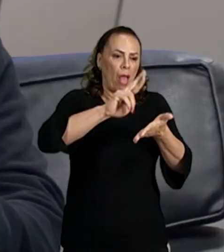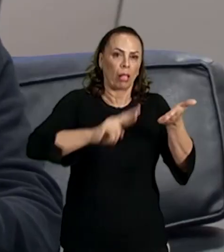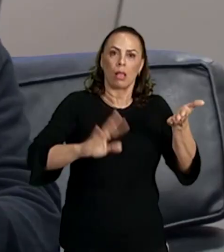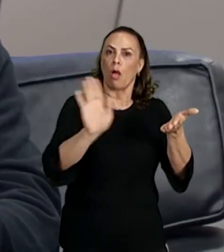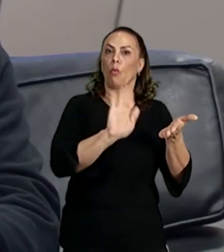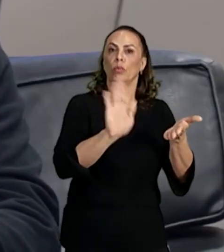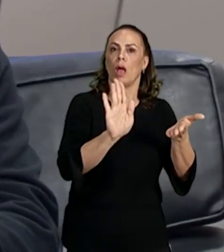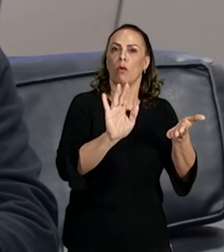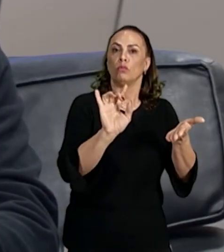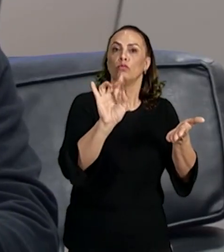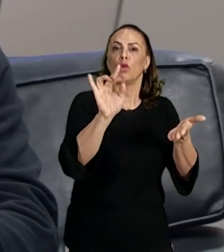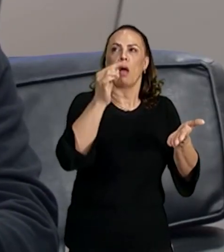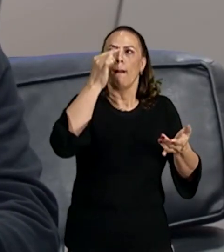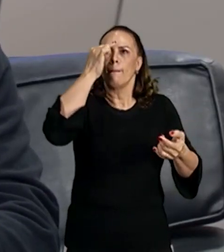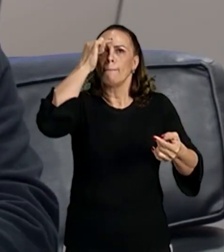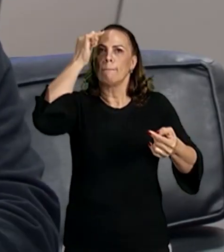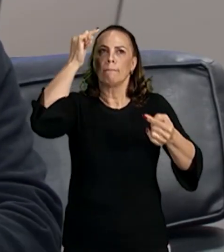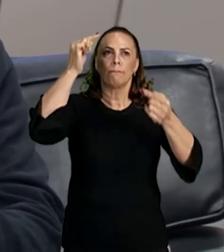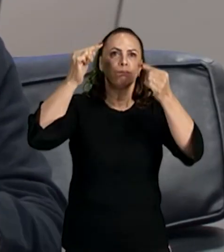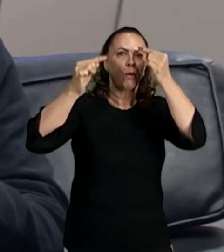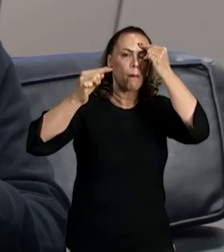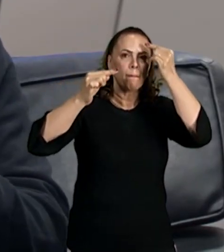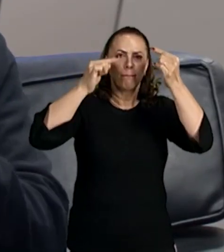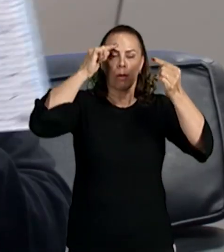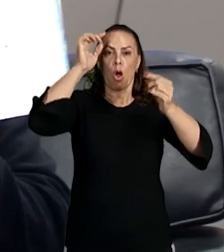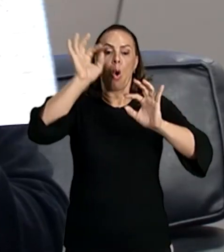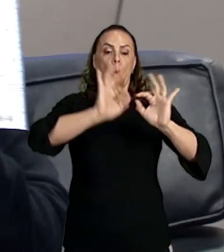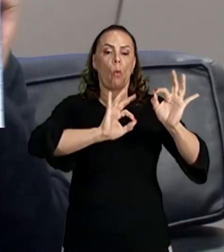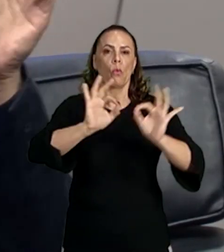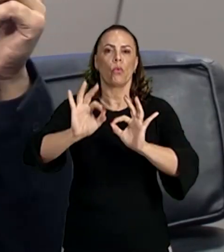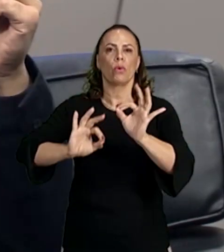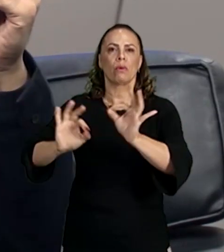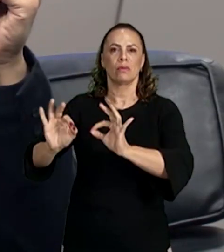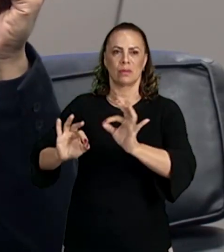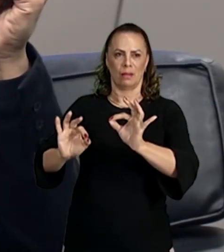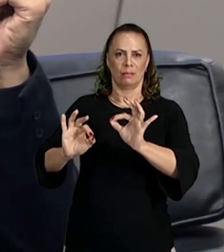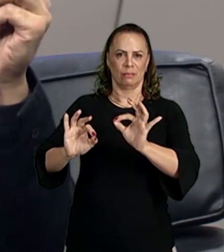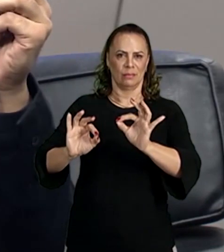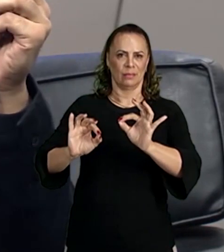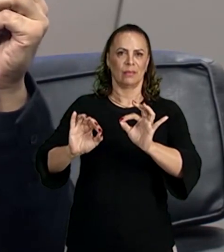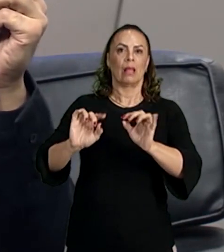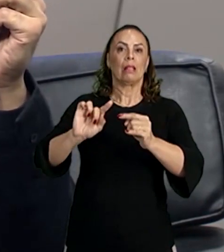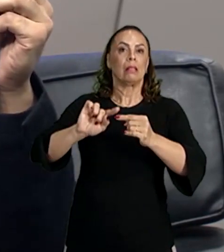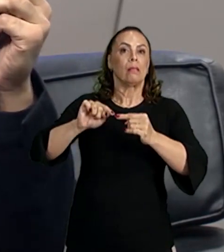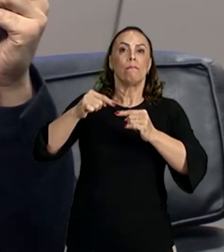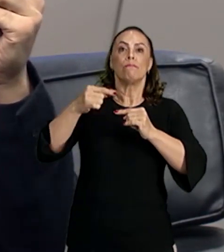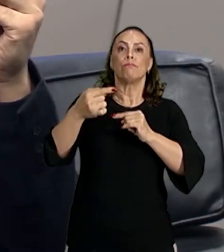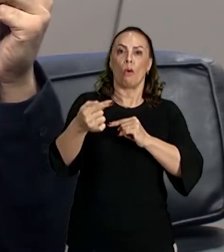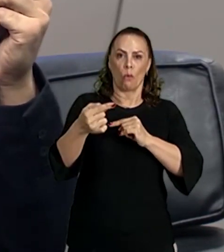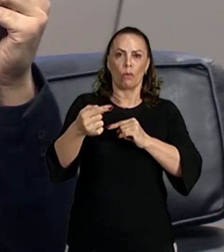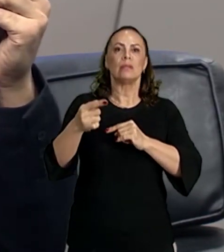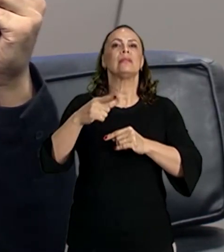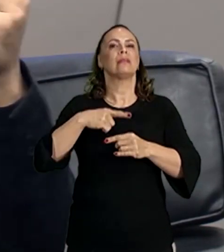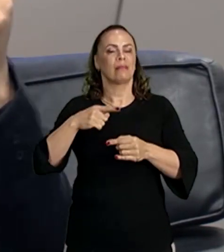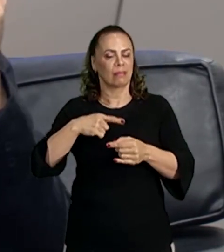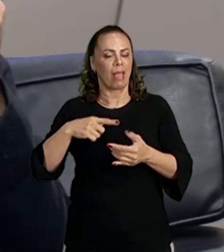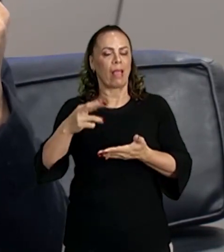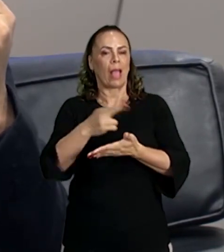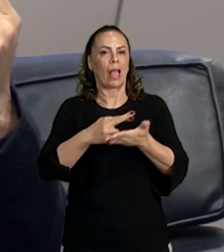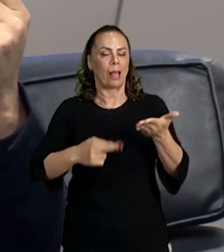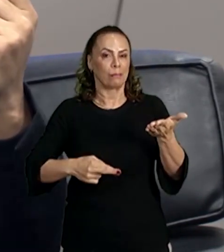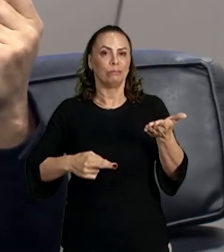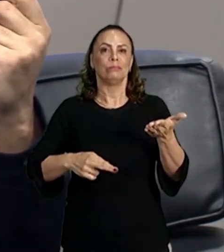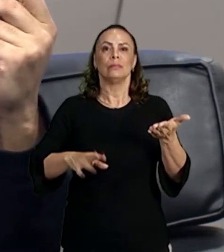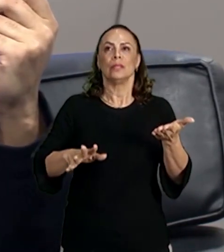Depois que eu fizer esse projeto de texto, eu vou fazer o rascunho. E aqui é o rascunho. Aqui você pode rabiscar, pode